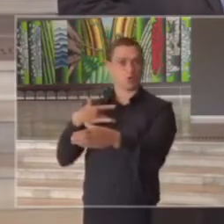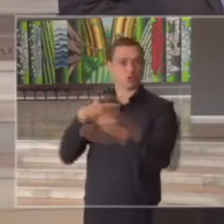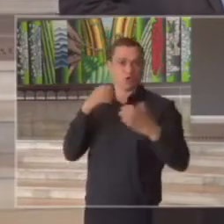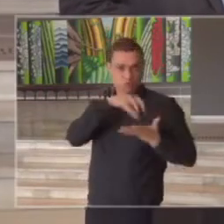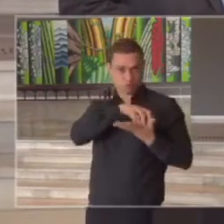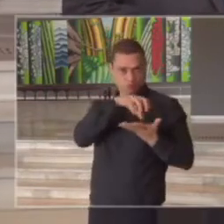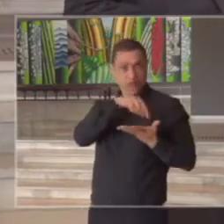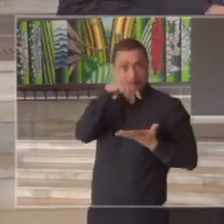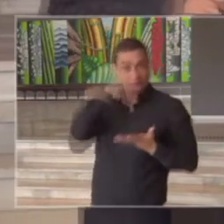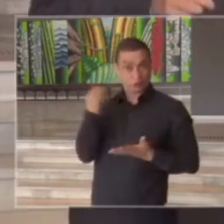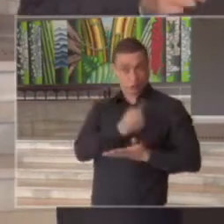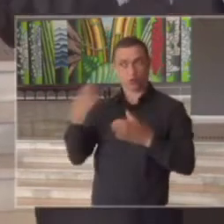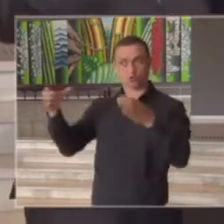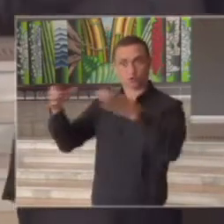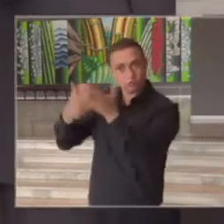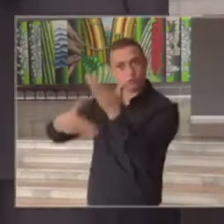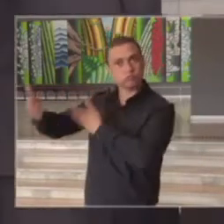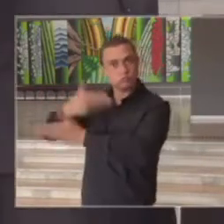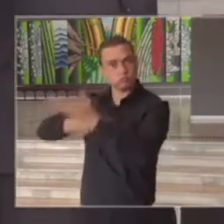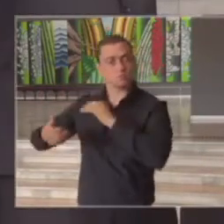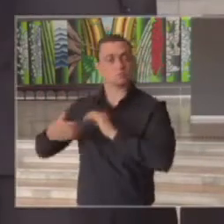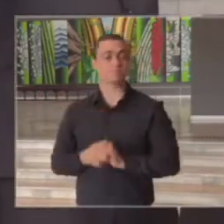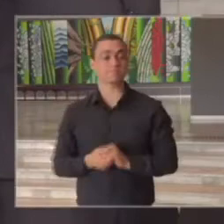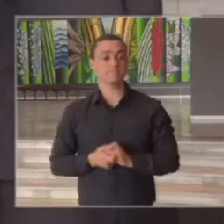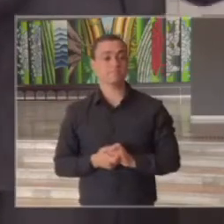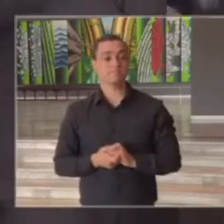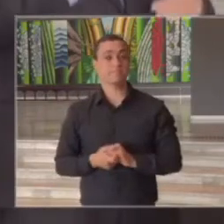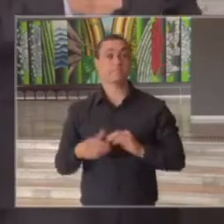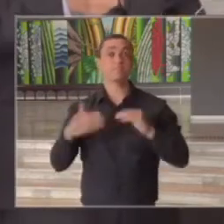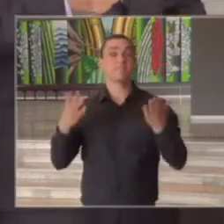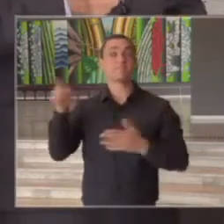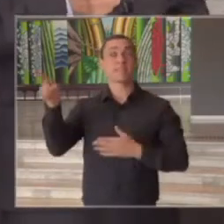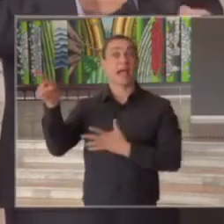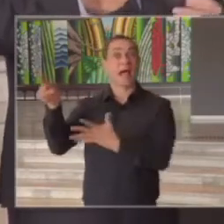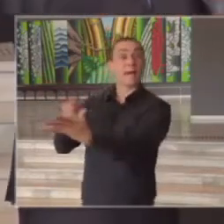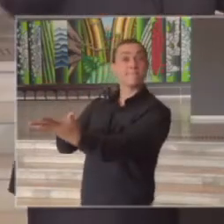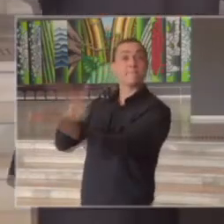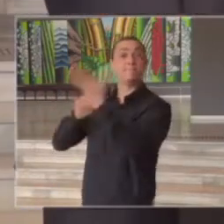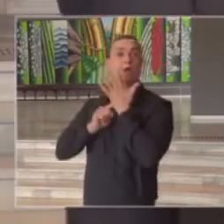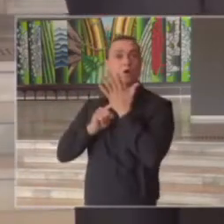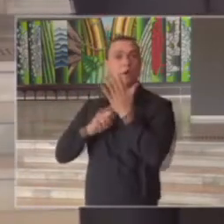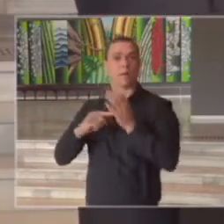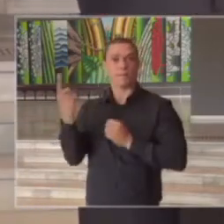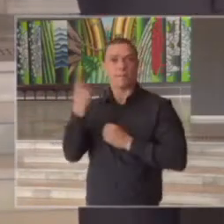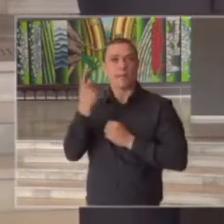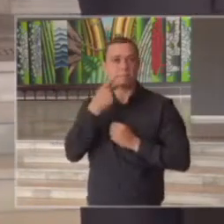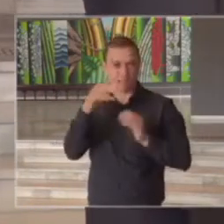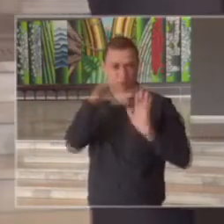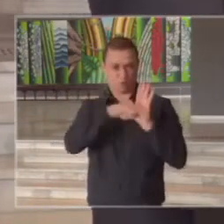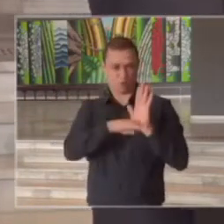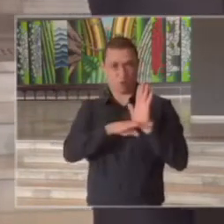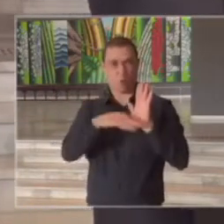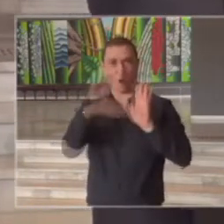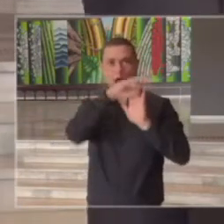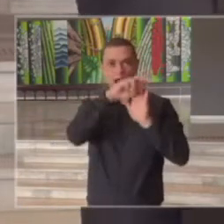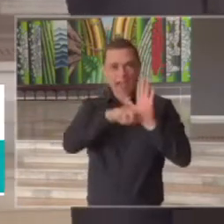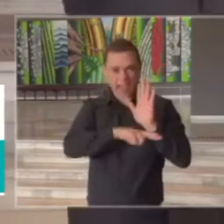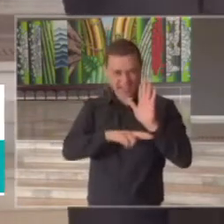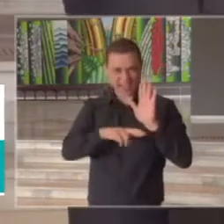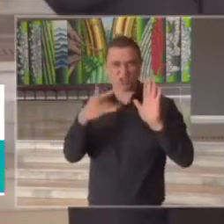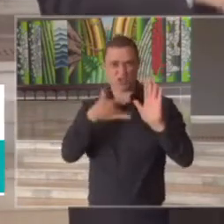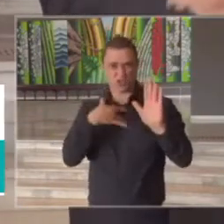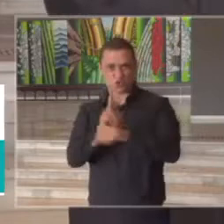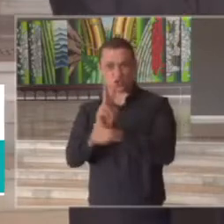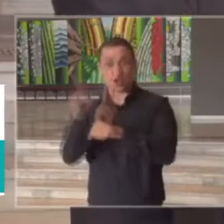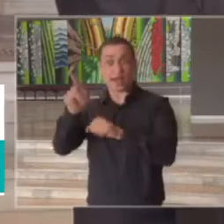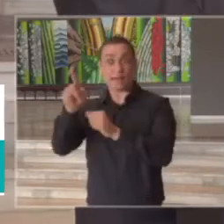contingências e eles apresentaram um aprimoramento do protocolo que